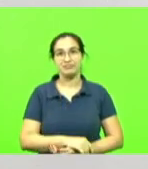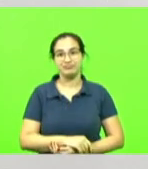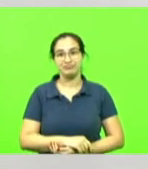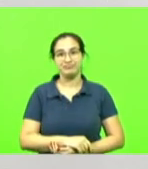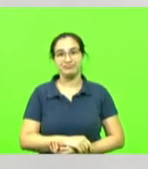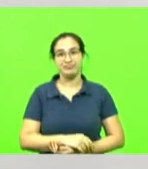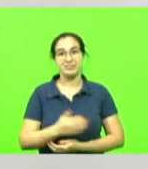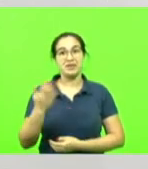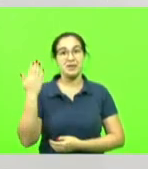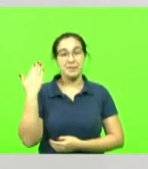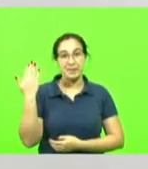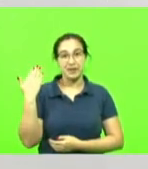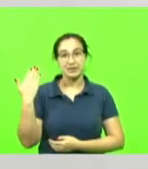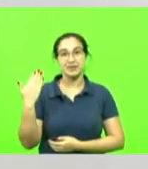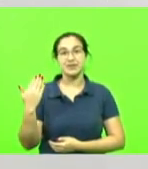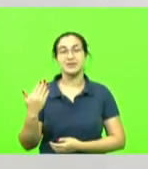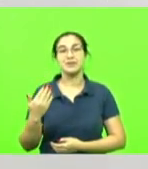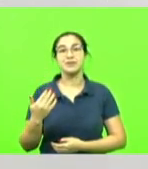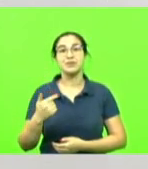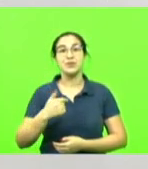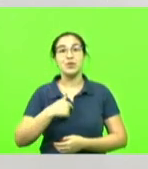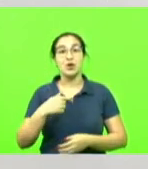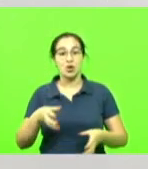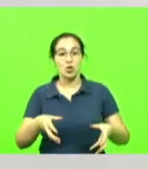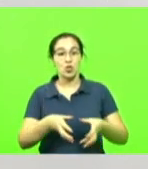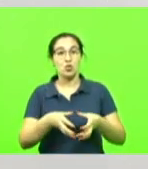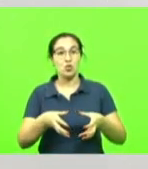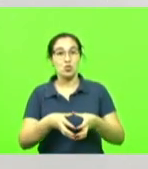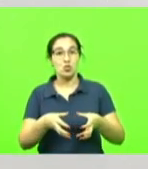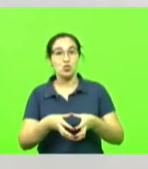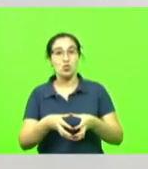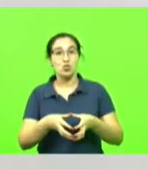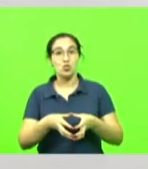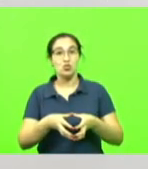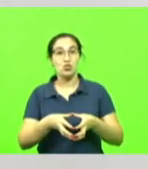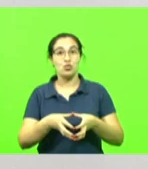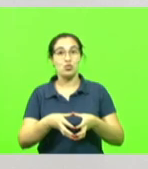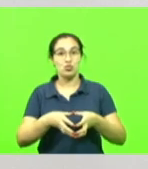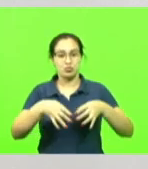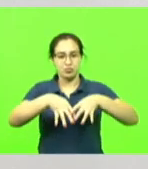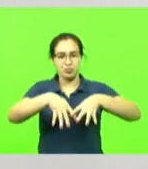eu estava no choque, o nosso comandante botou a gente em forma e falou,